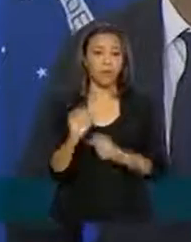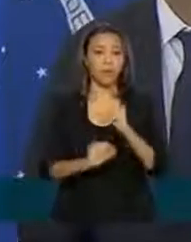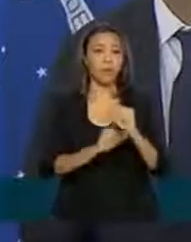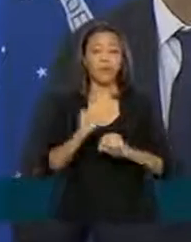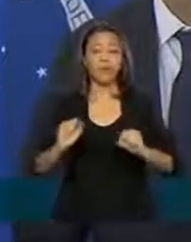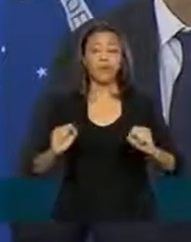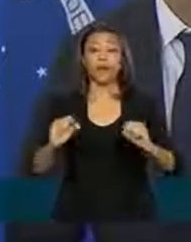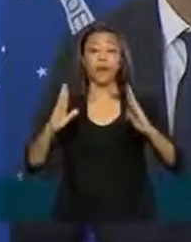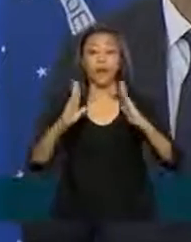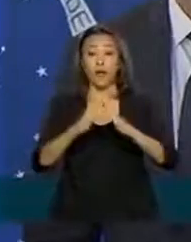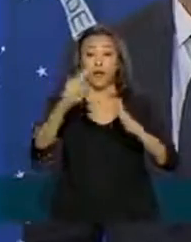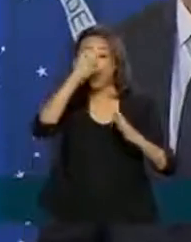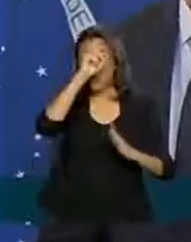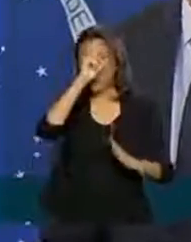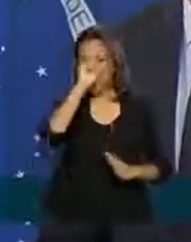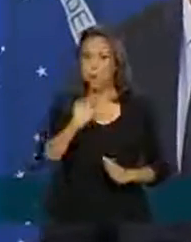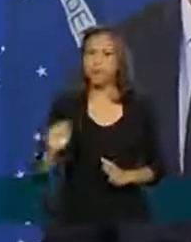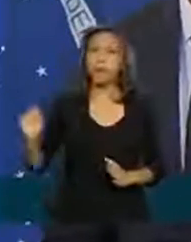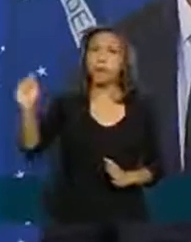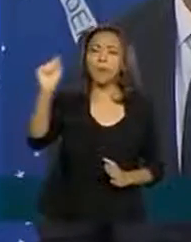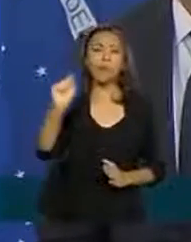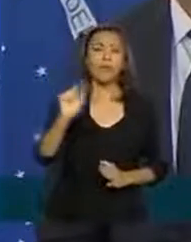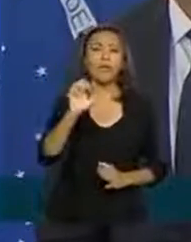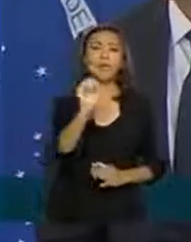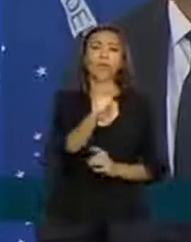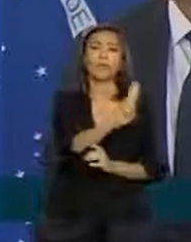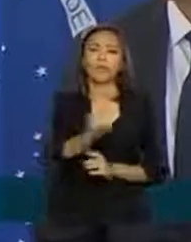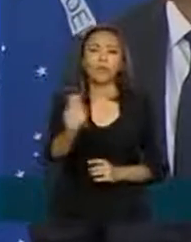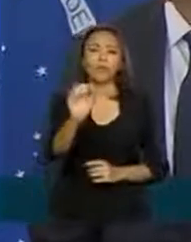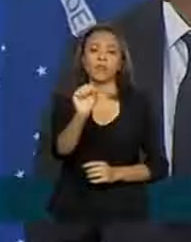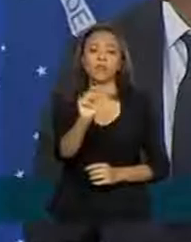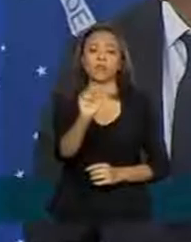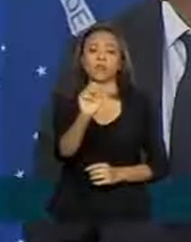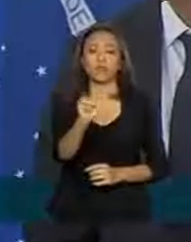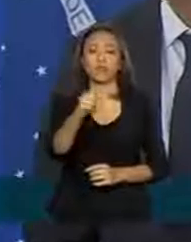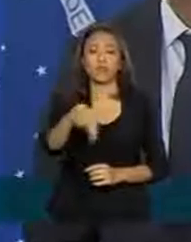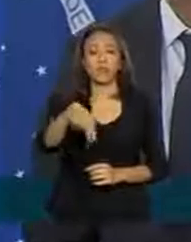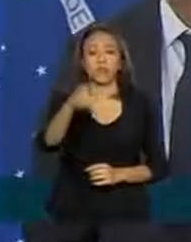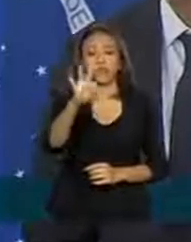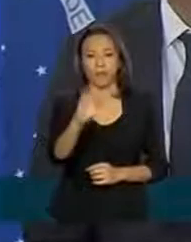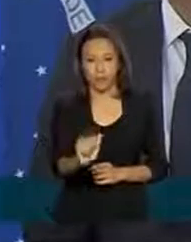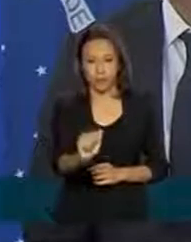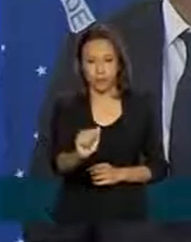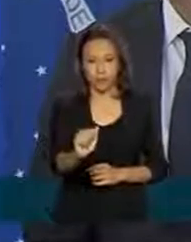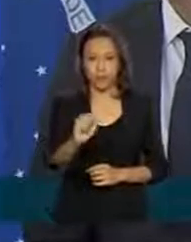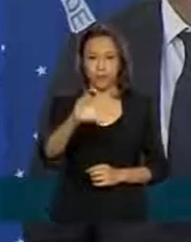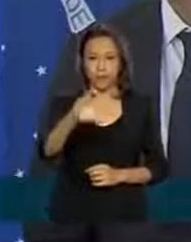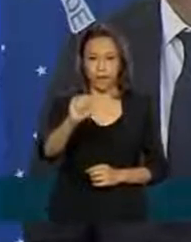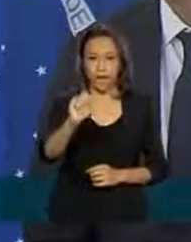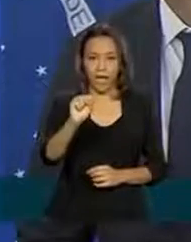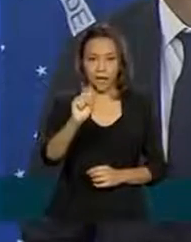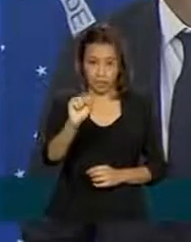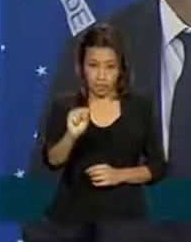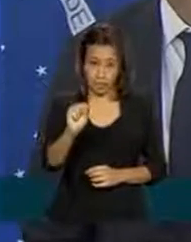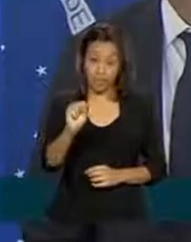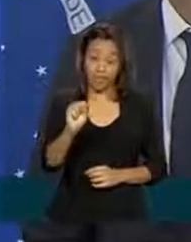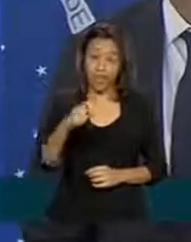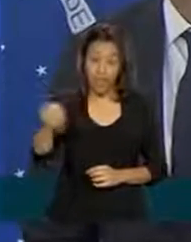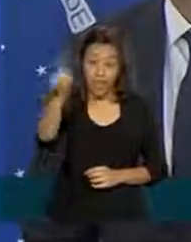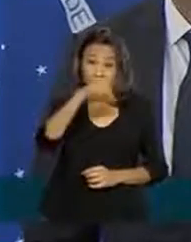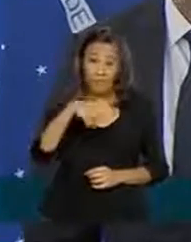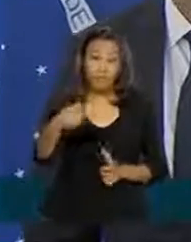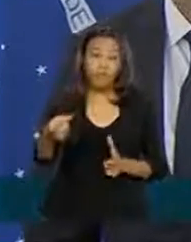santas casas 10% ao ano a partir de agora e aquelas santas casas tem dívidas que estão pagando